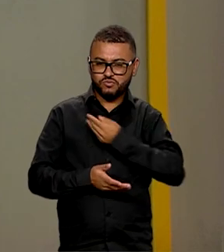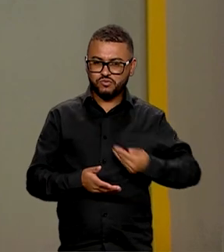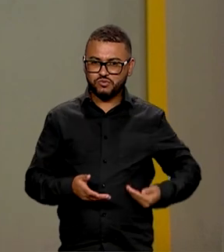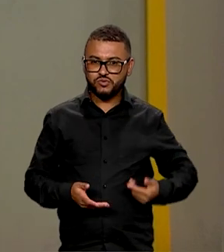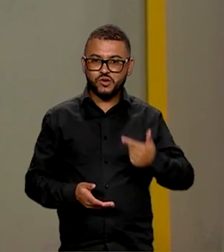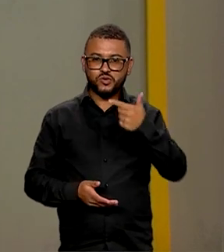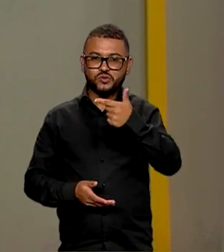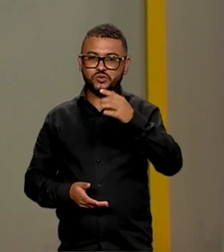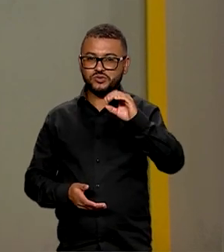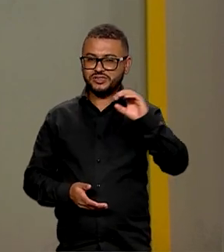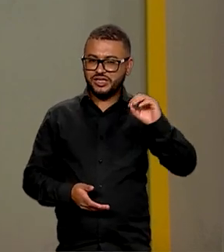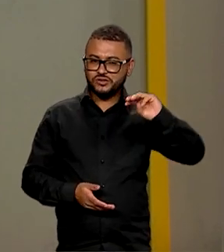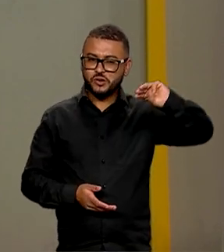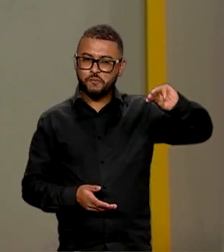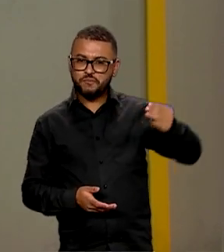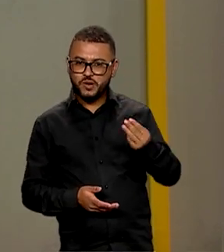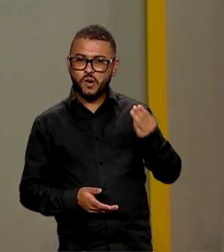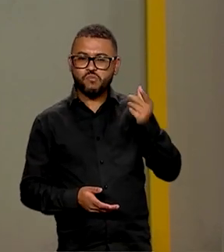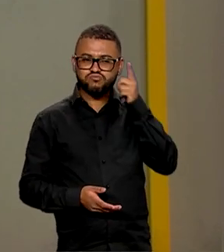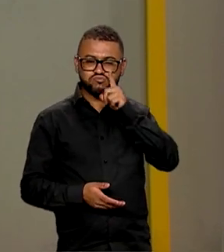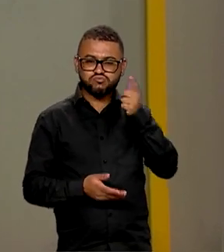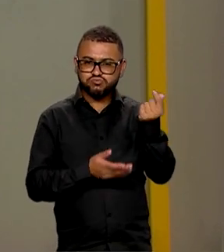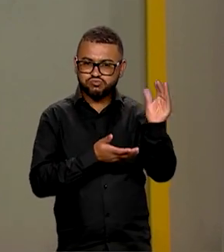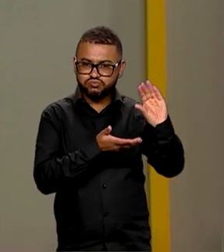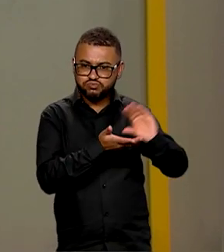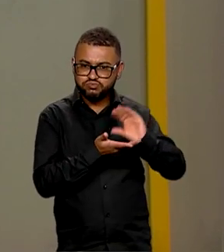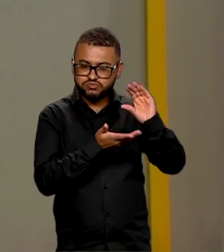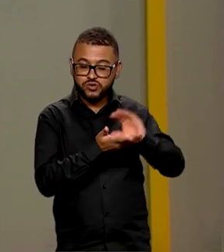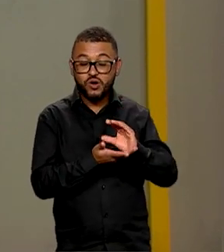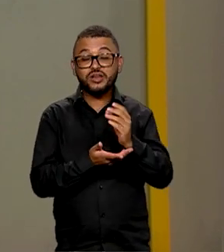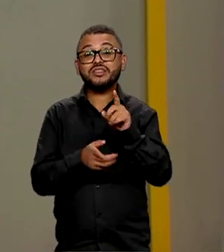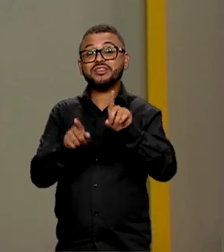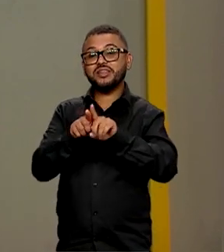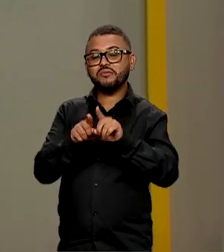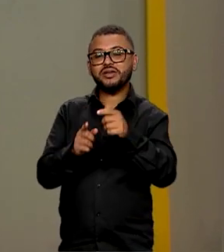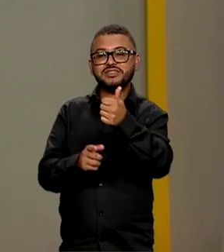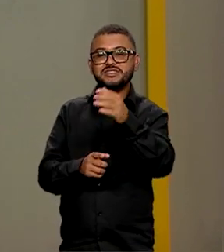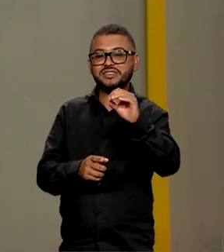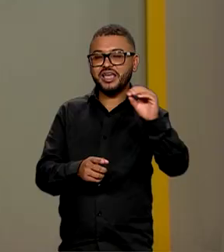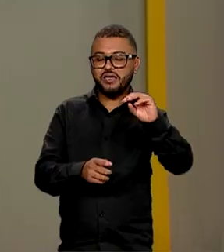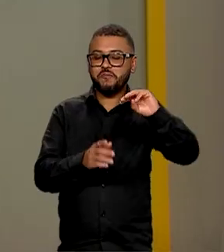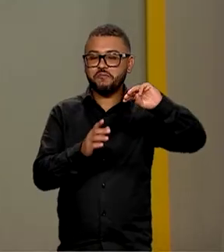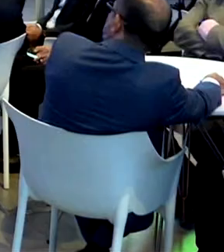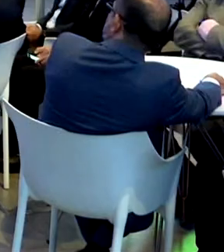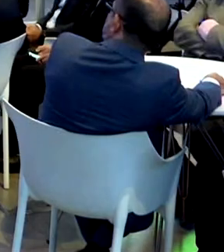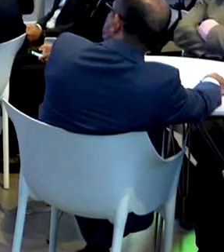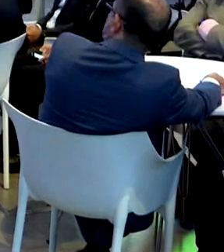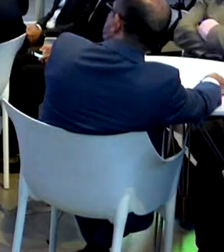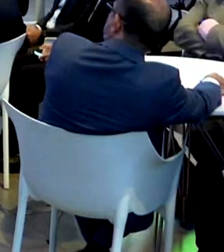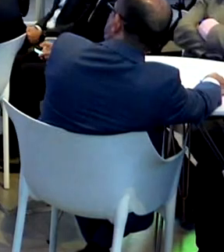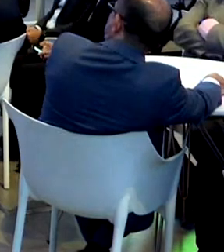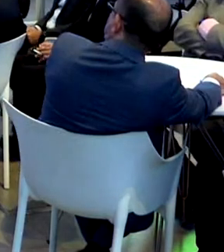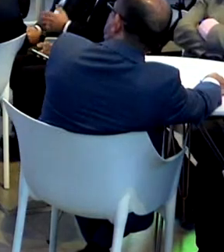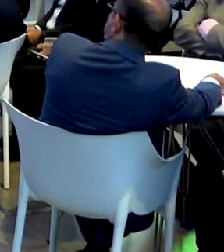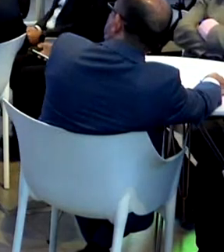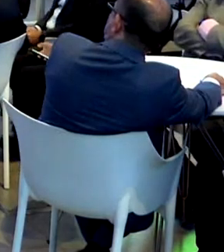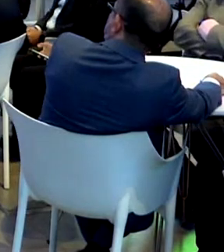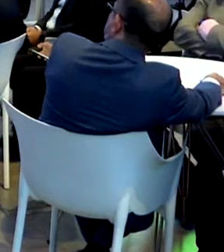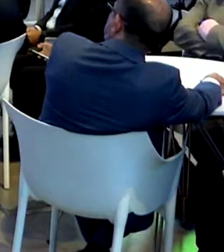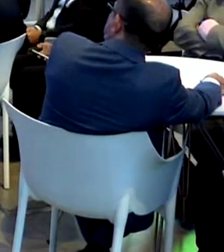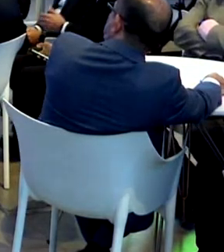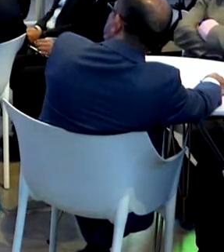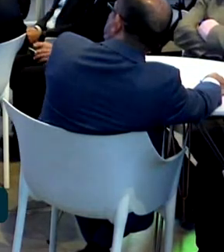200 milhões de reais em arrecadação e mais de 100 milhões de reais em investimentos. O leilão